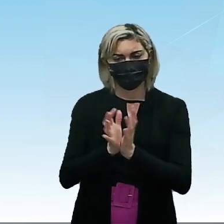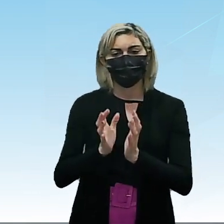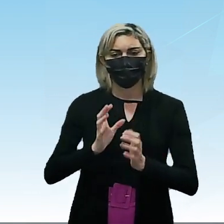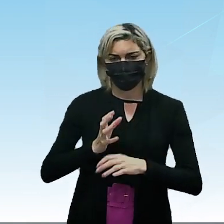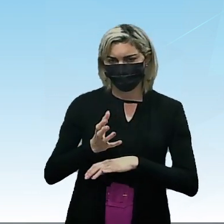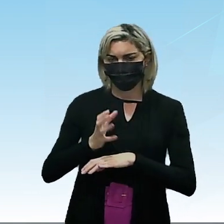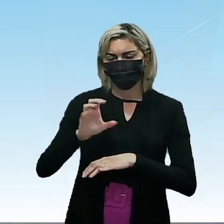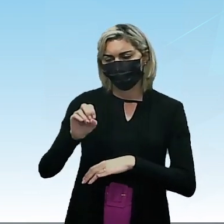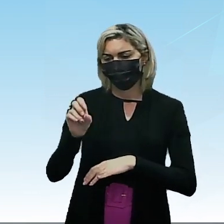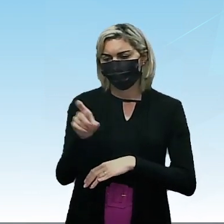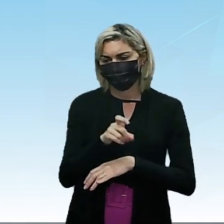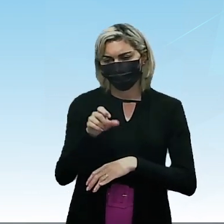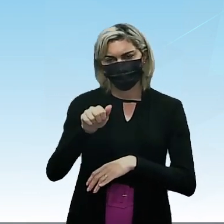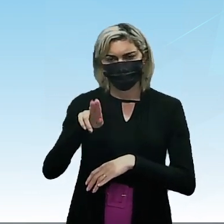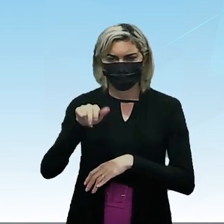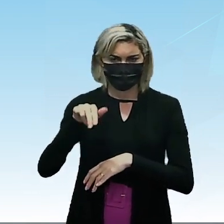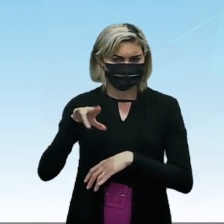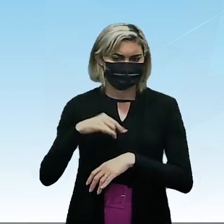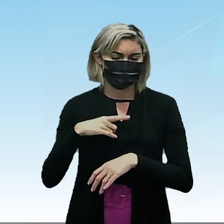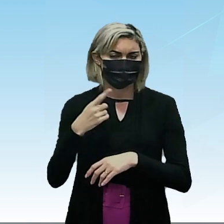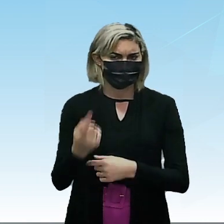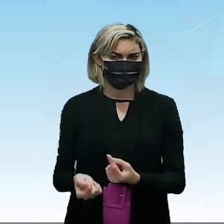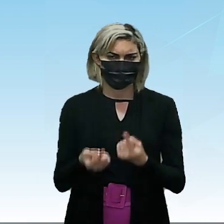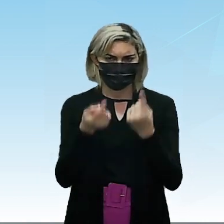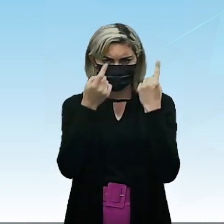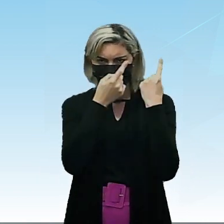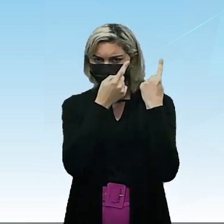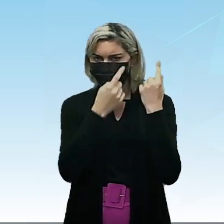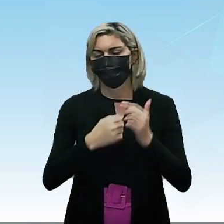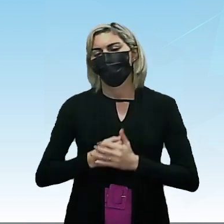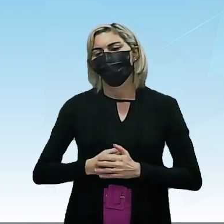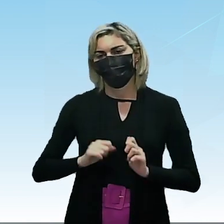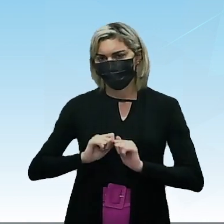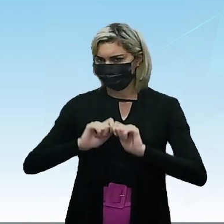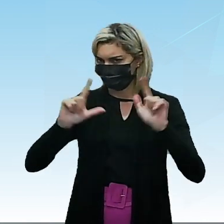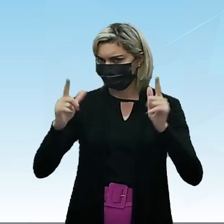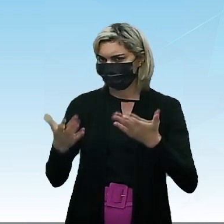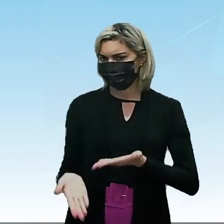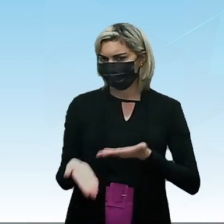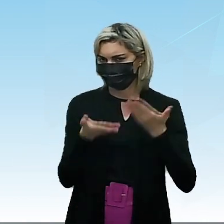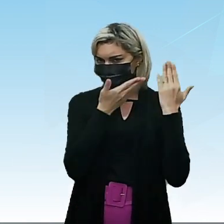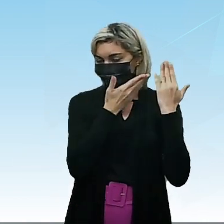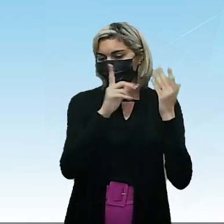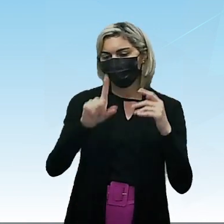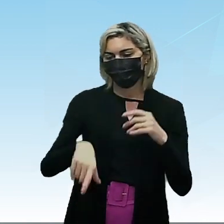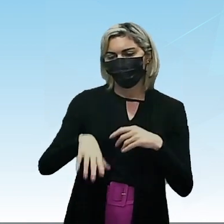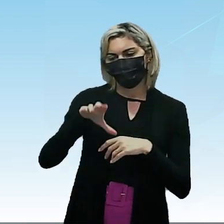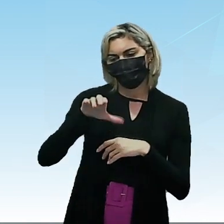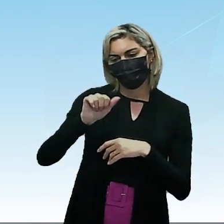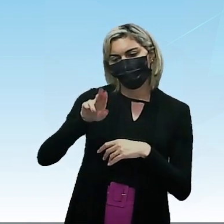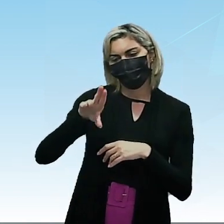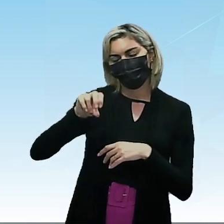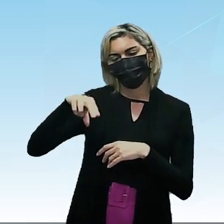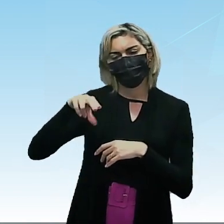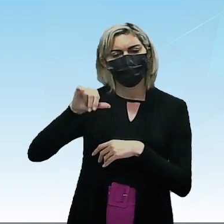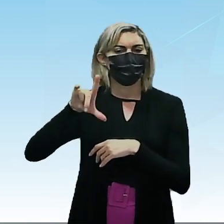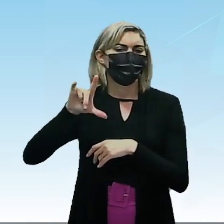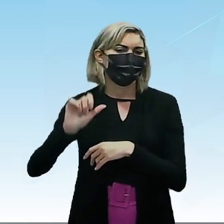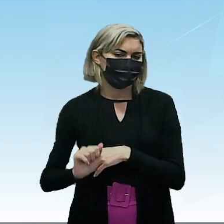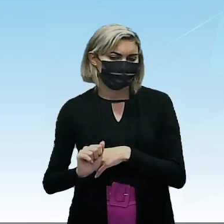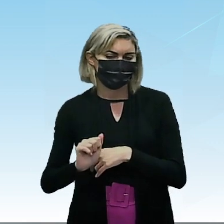oxigenados. Porém, este camaradinha que tá aparecendo aqui do lado pra vocês é a carbonila.